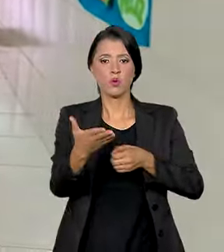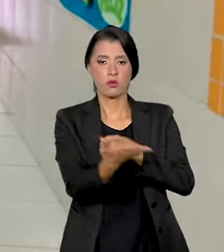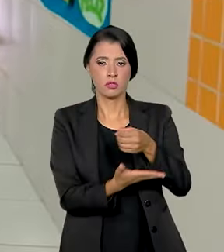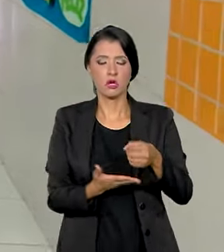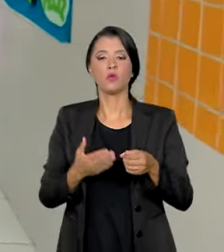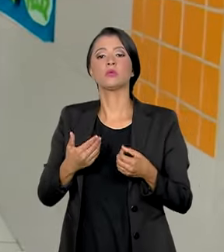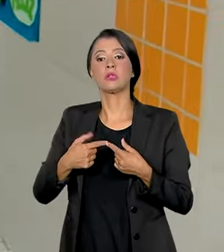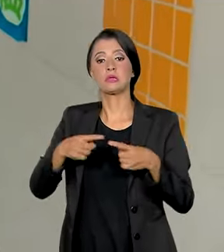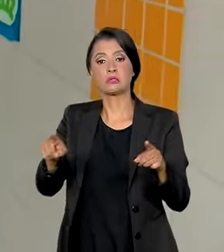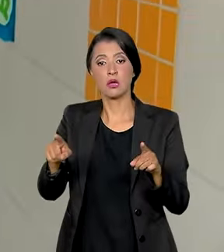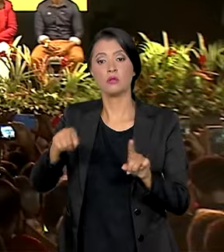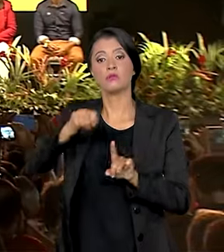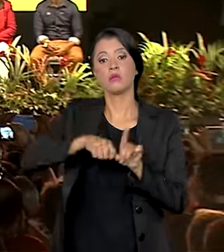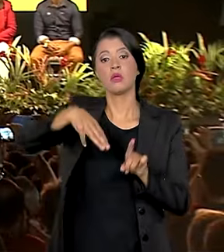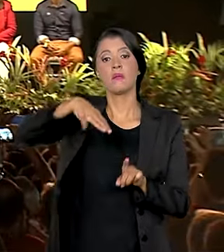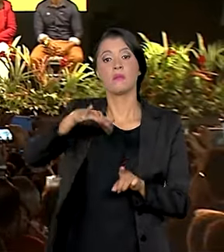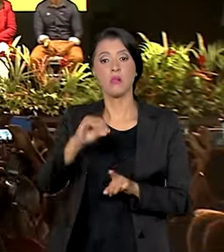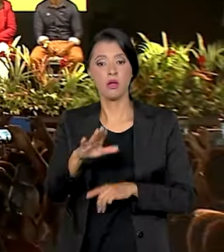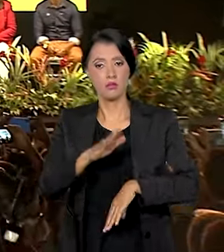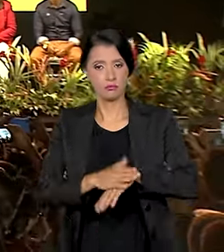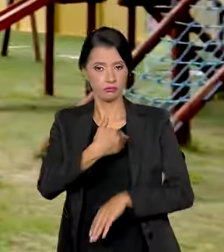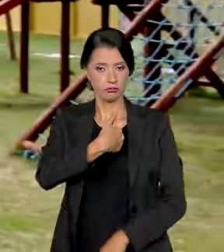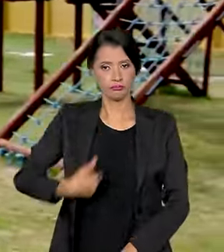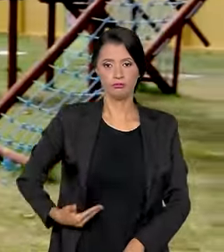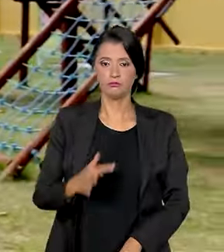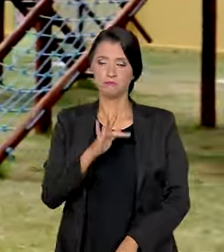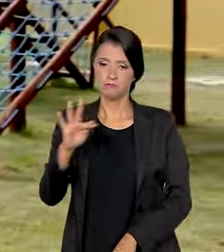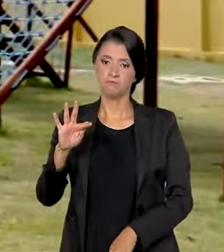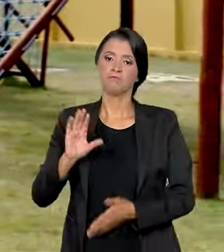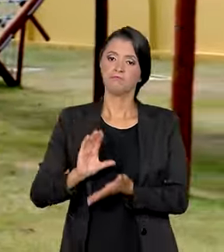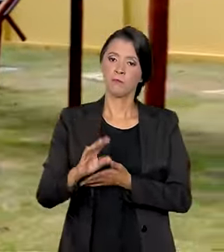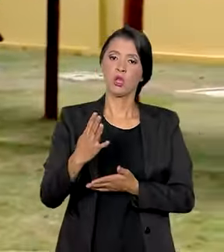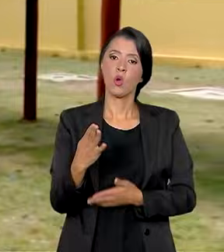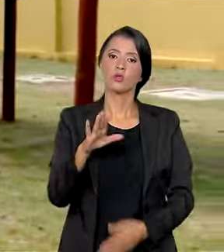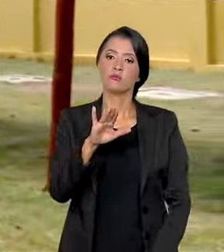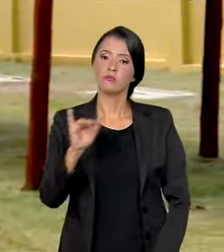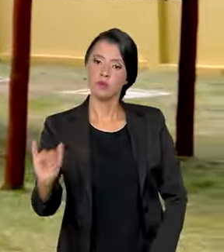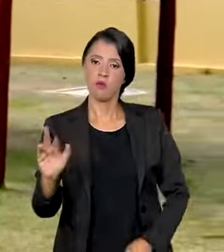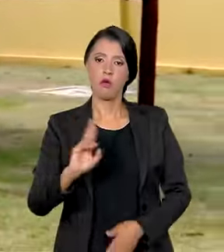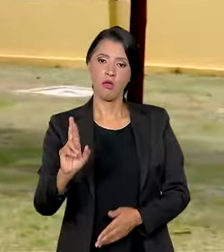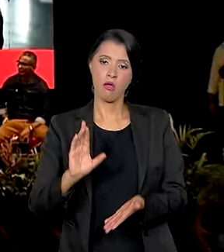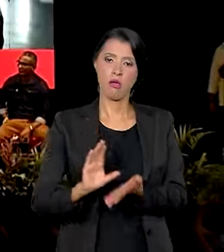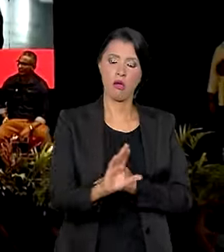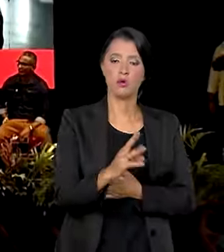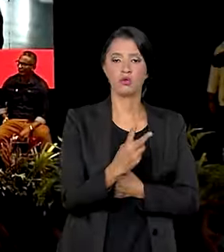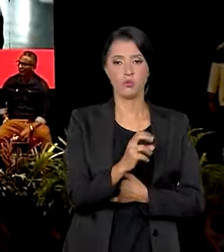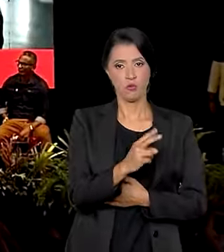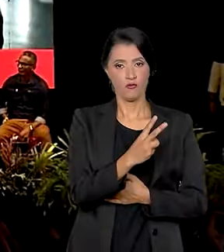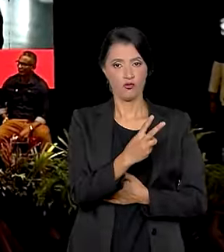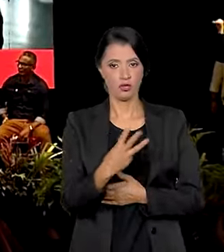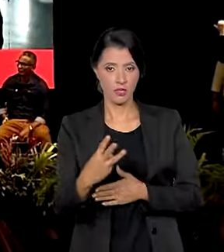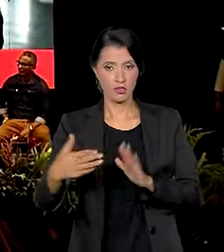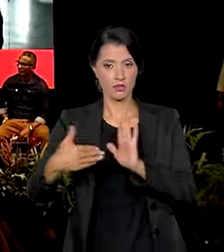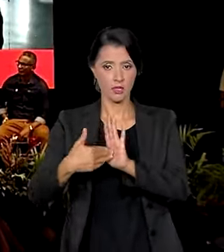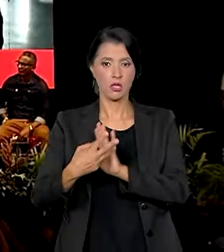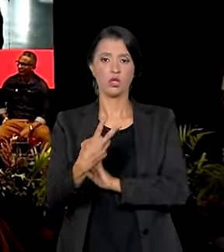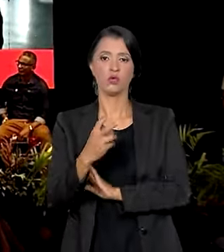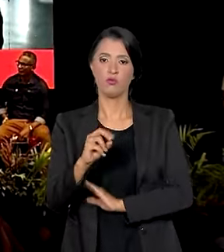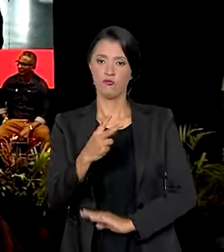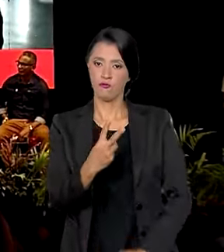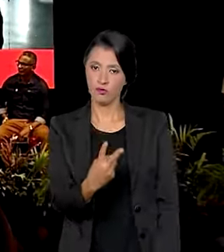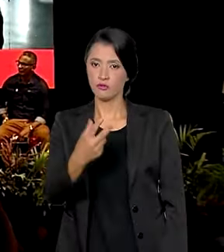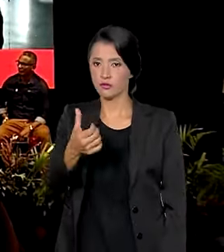Básica, lançado em maio pelo governo federal, prevê 4 bilhões de reais entre 2023 e